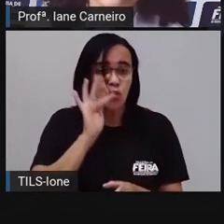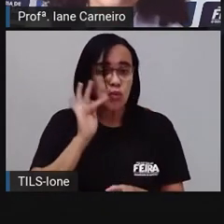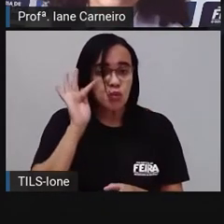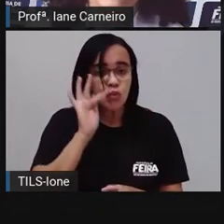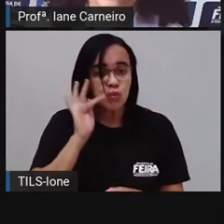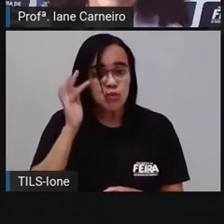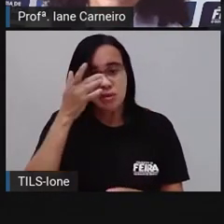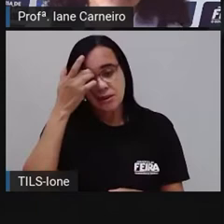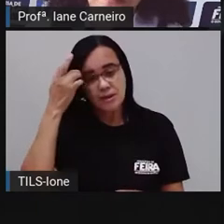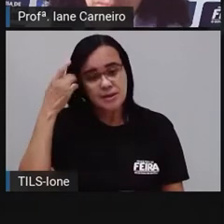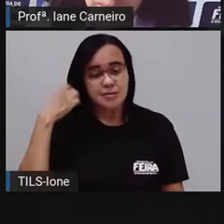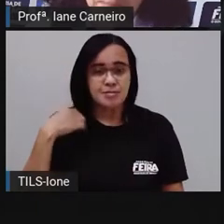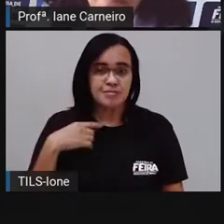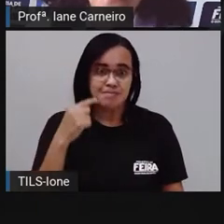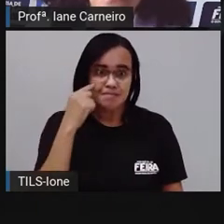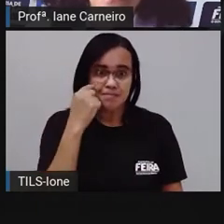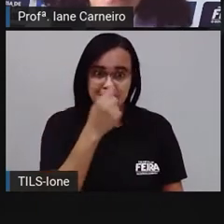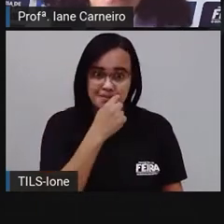Olha!